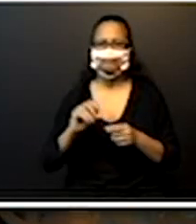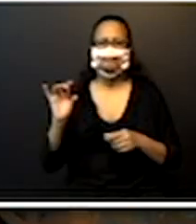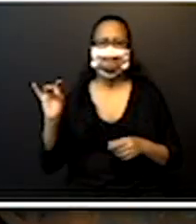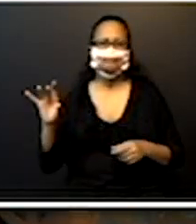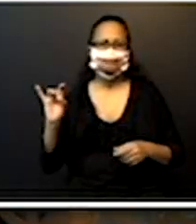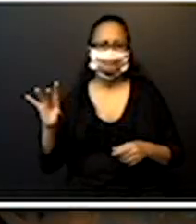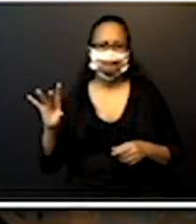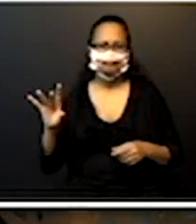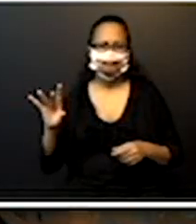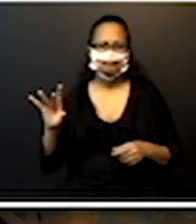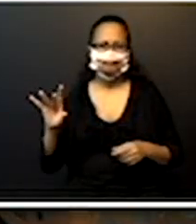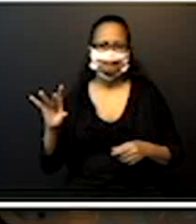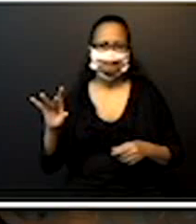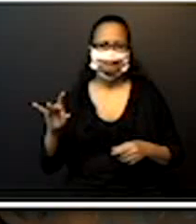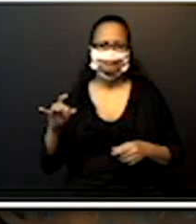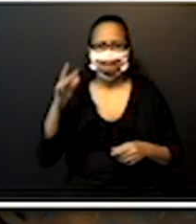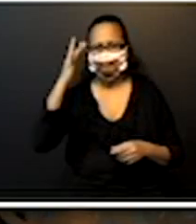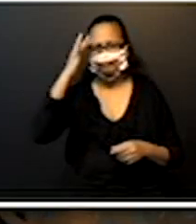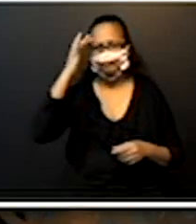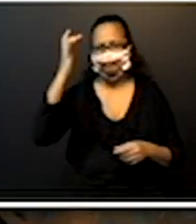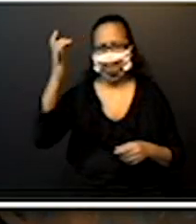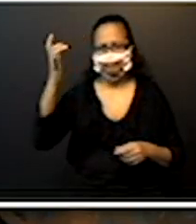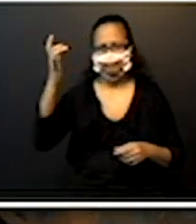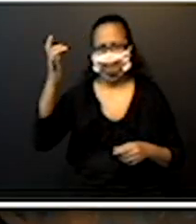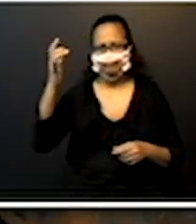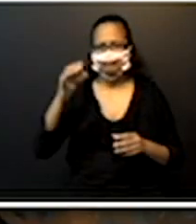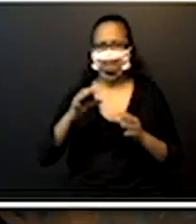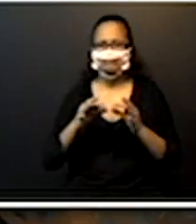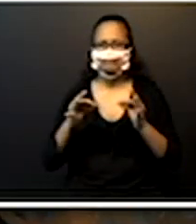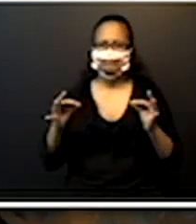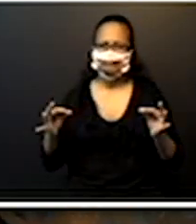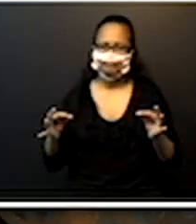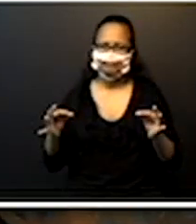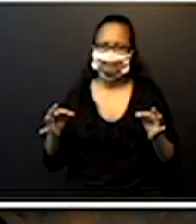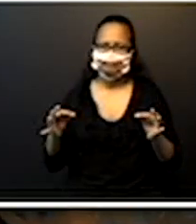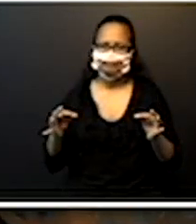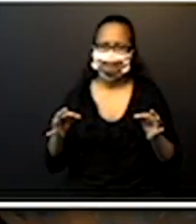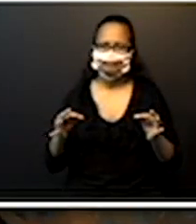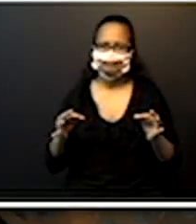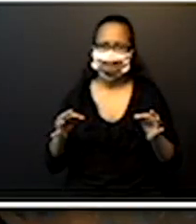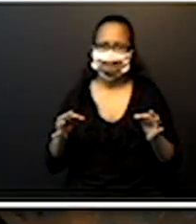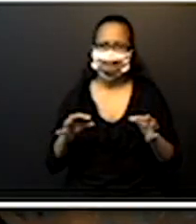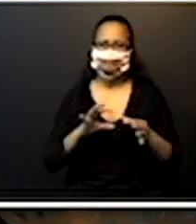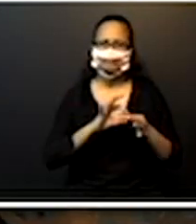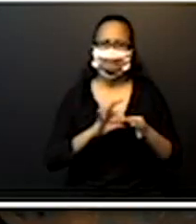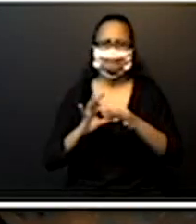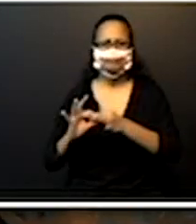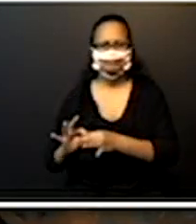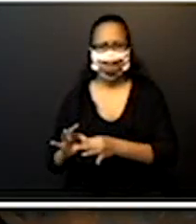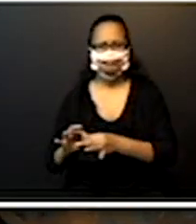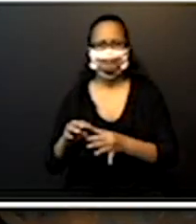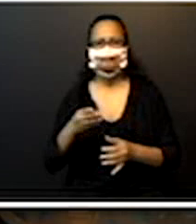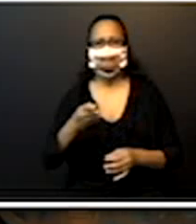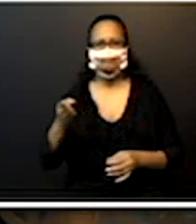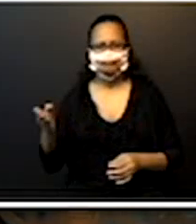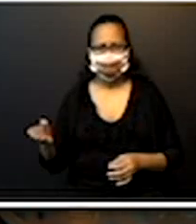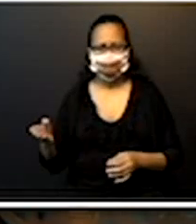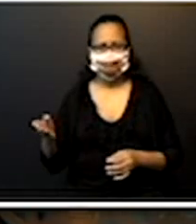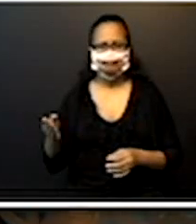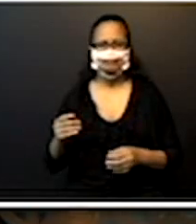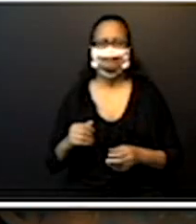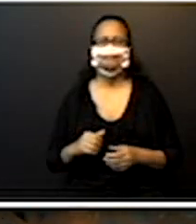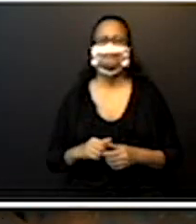que é bem simplesinho. É do contexto de vocês, vocês mexem com isso direto, tá bom?